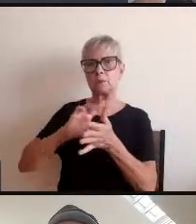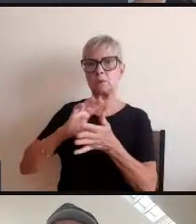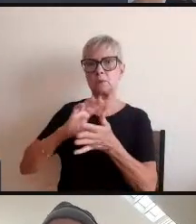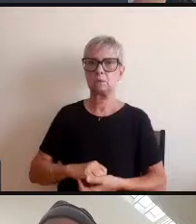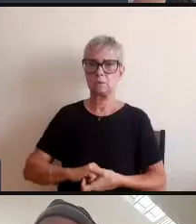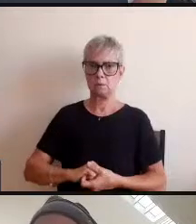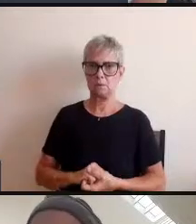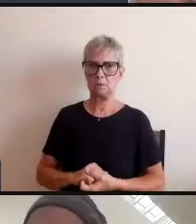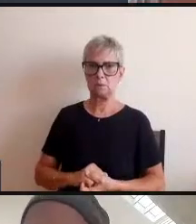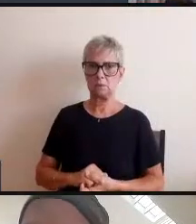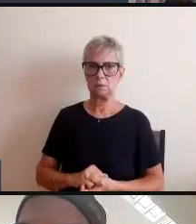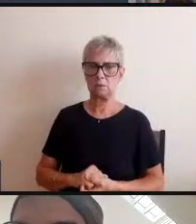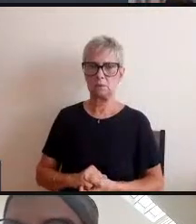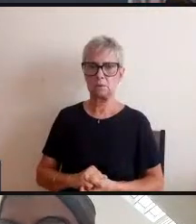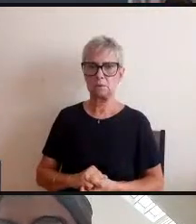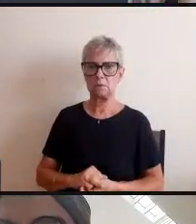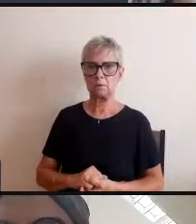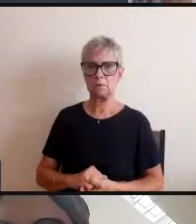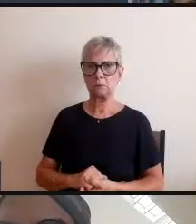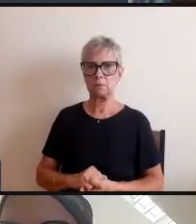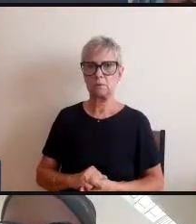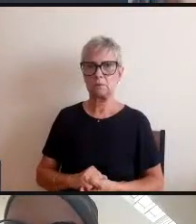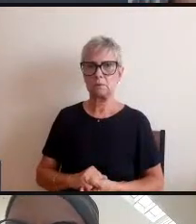anteriormente ótimo